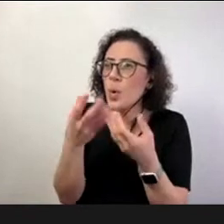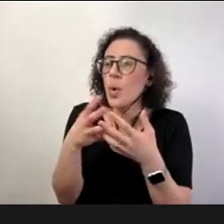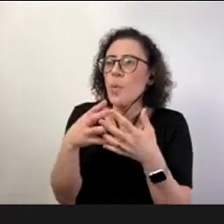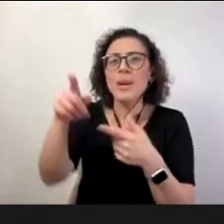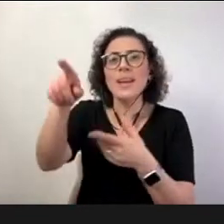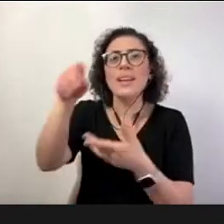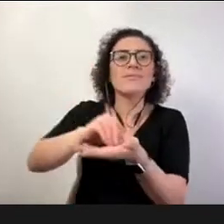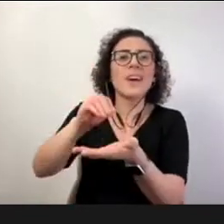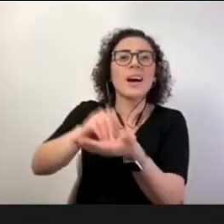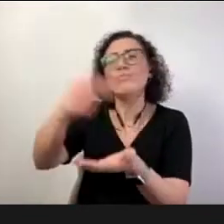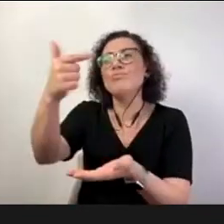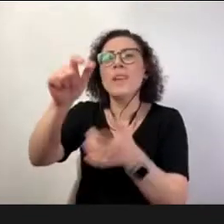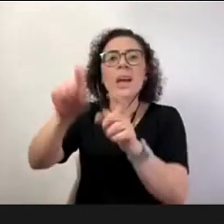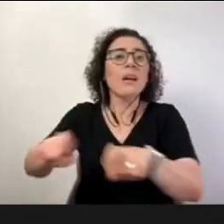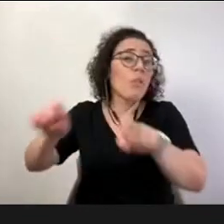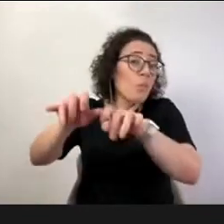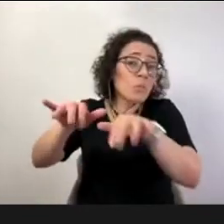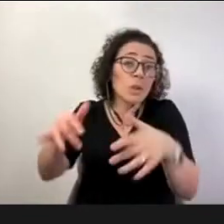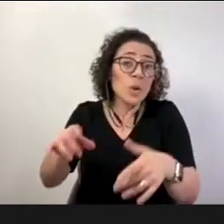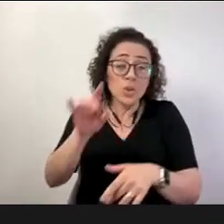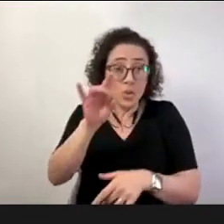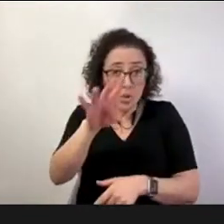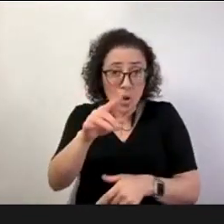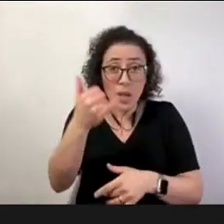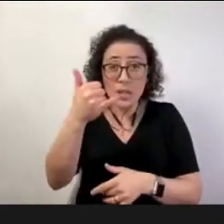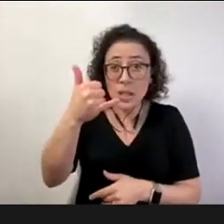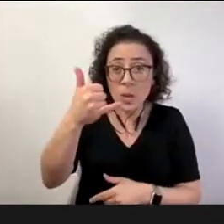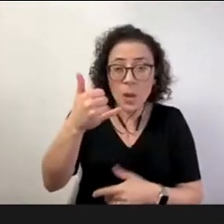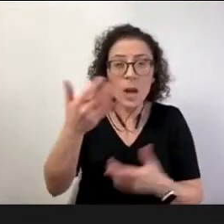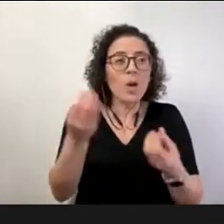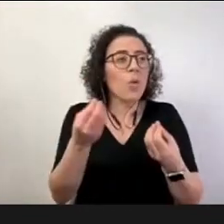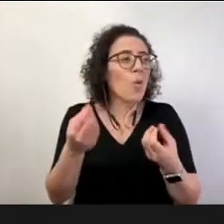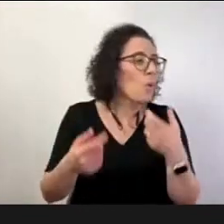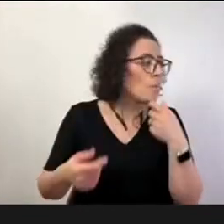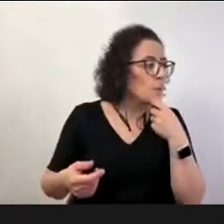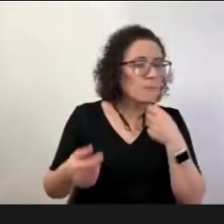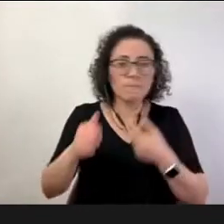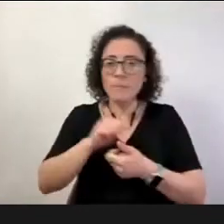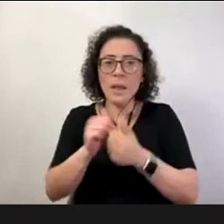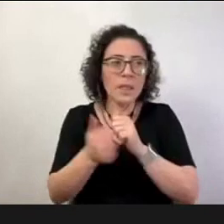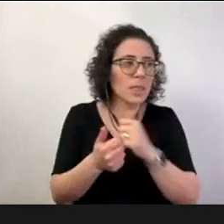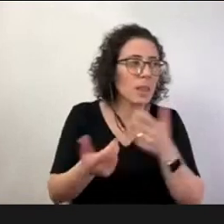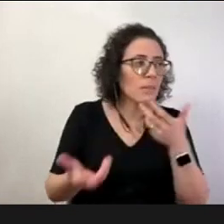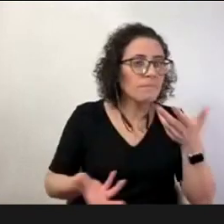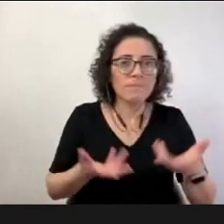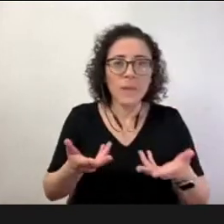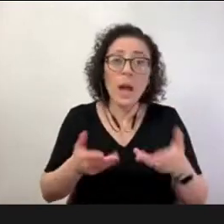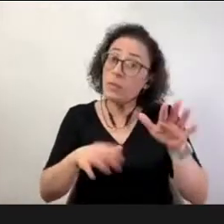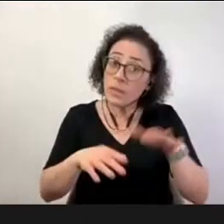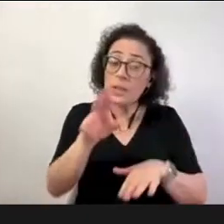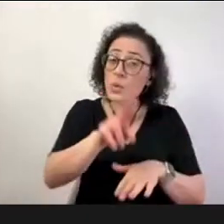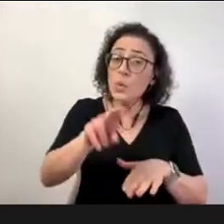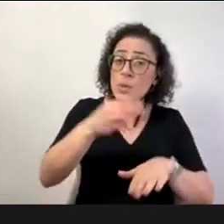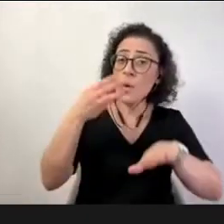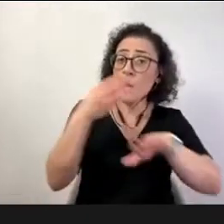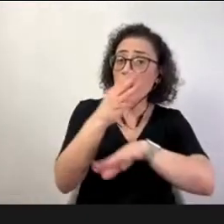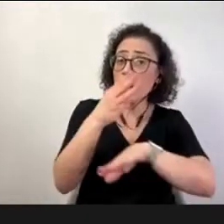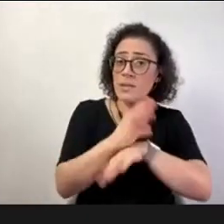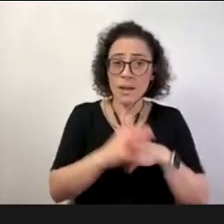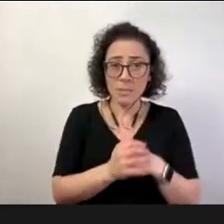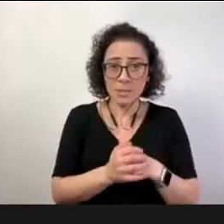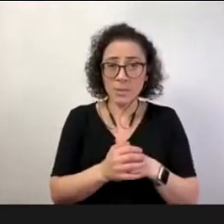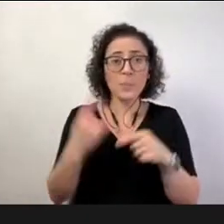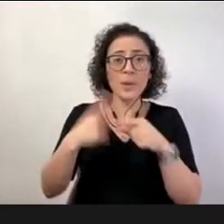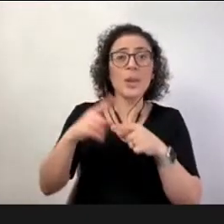extensão da sala de aula né a escola deixou de ser esse prédio com essas paredes e passou a ser extensão na